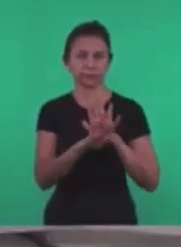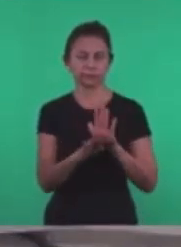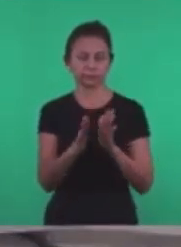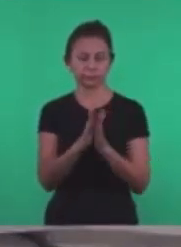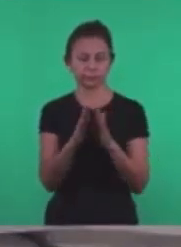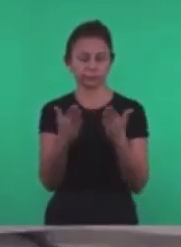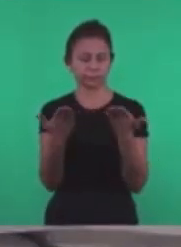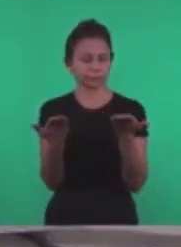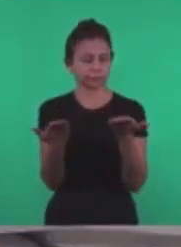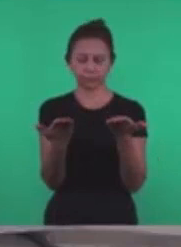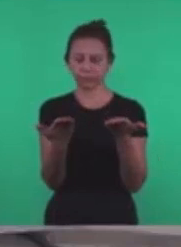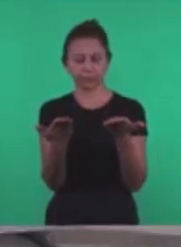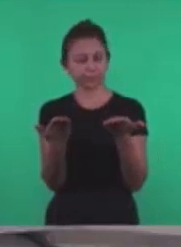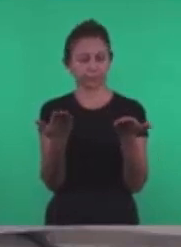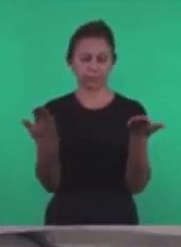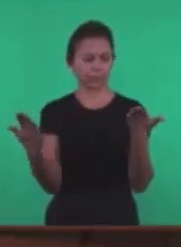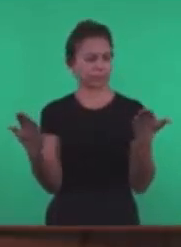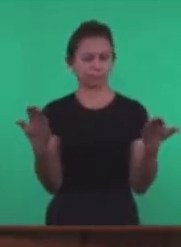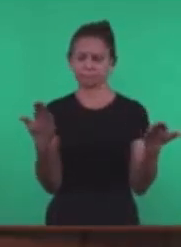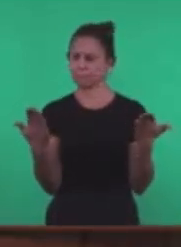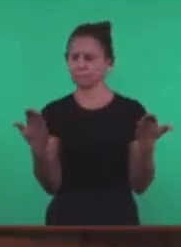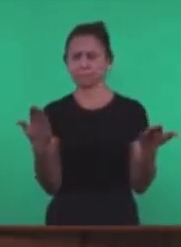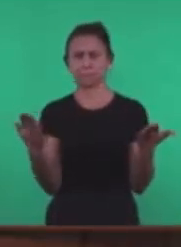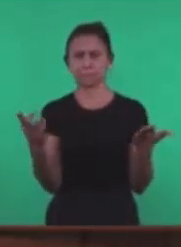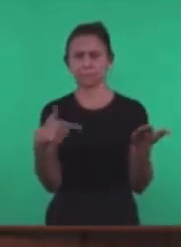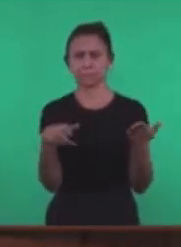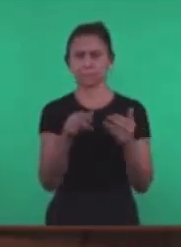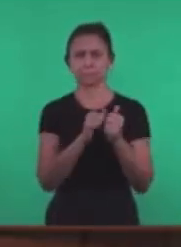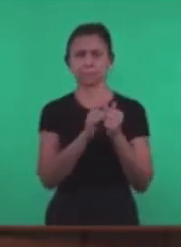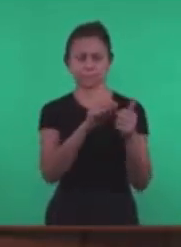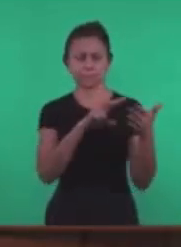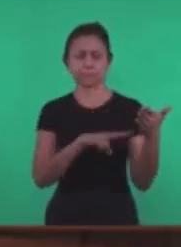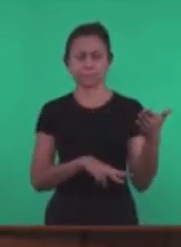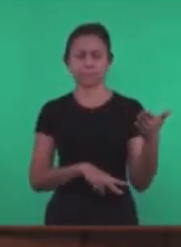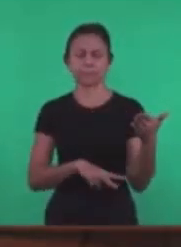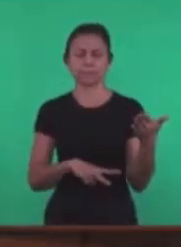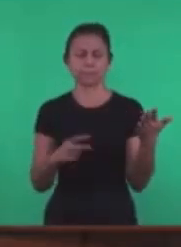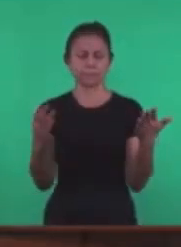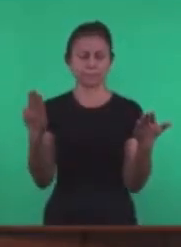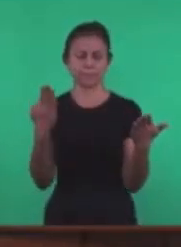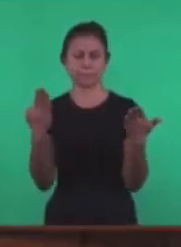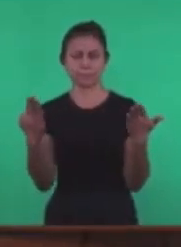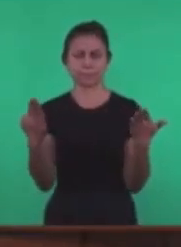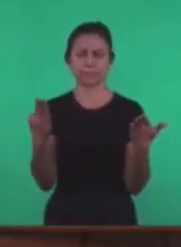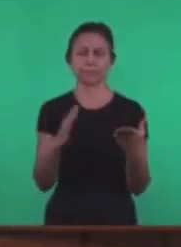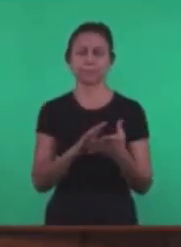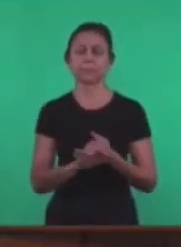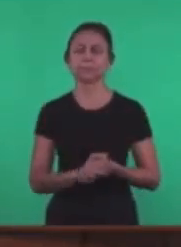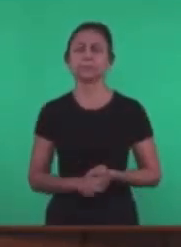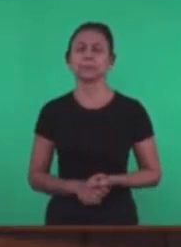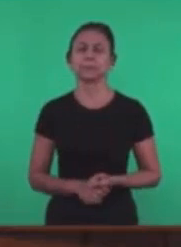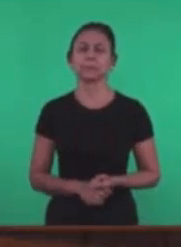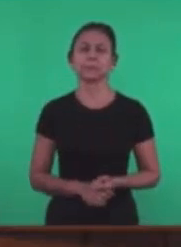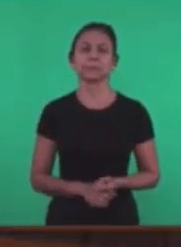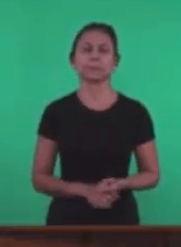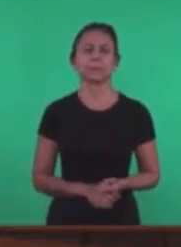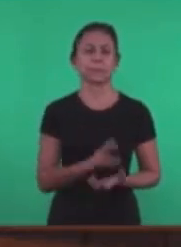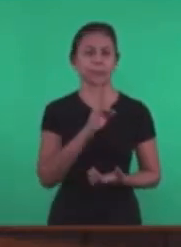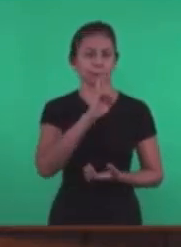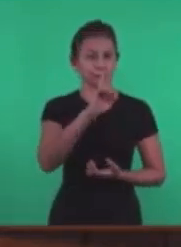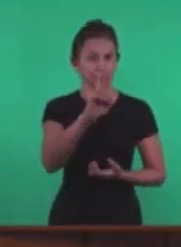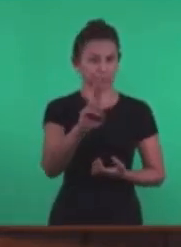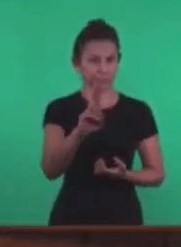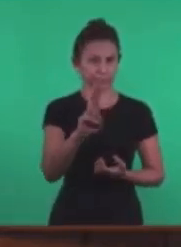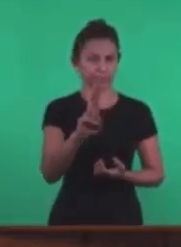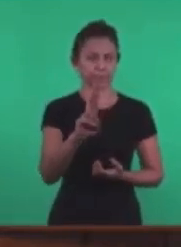Iremos Acompanhar aqui Com os irmãos Vamos abrir a palavra E acompanhar com os irmãos A nossa Resposta